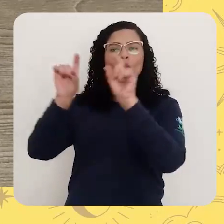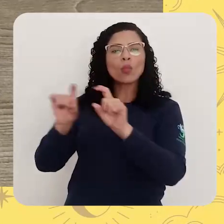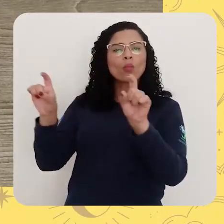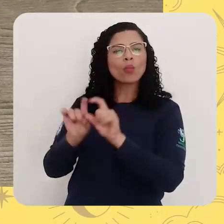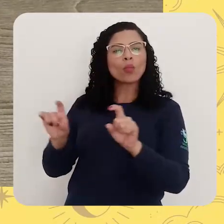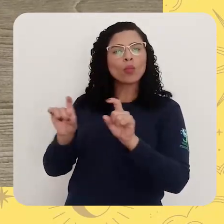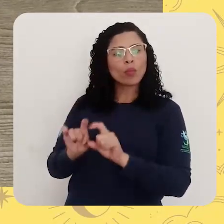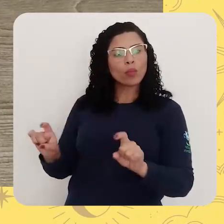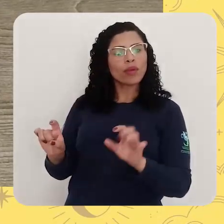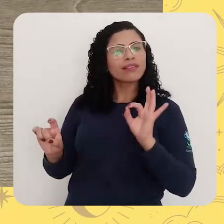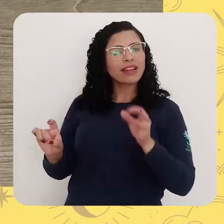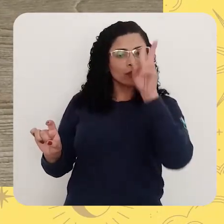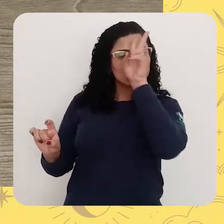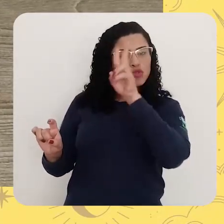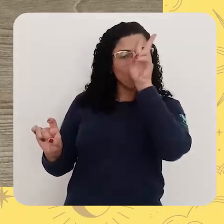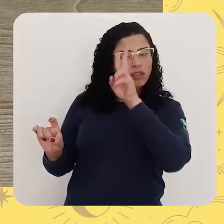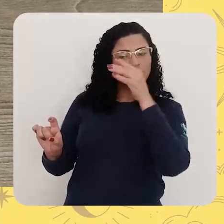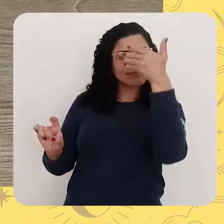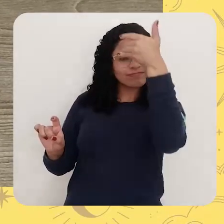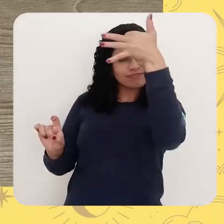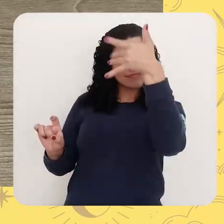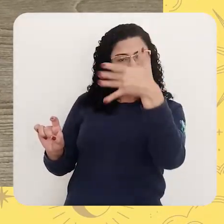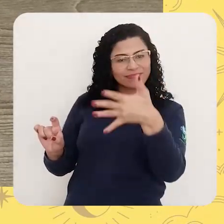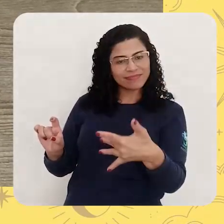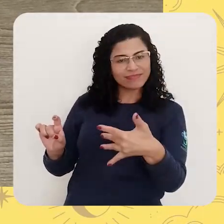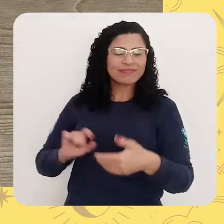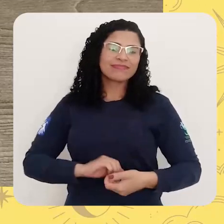parlenda da bruxa. E agora ela ficou certinha.